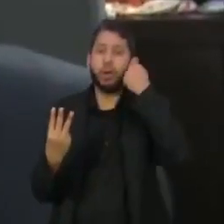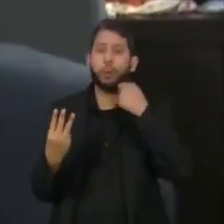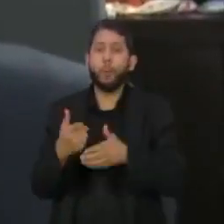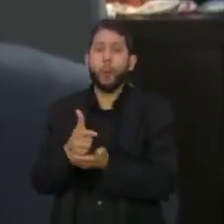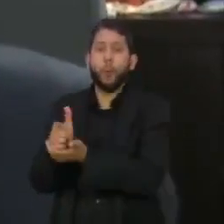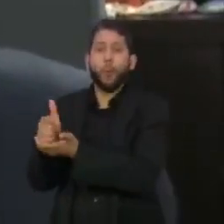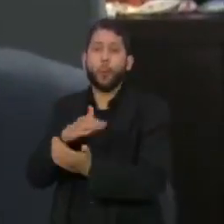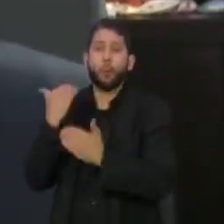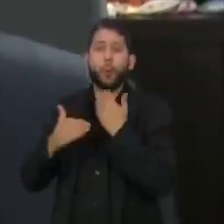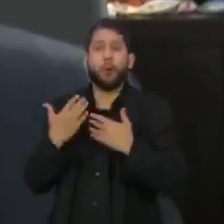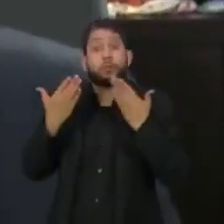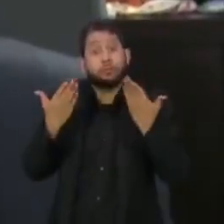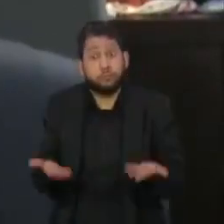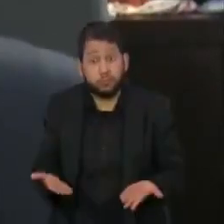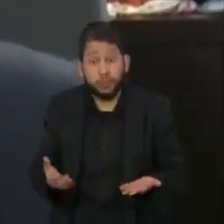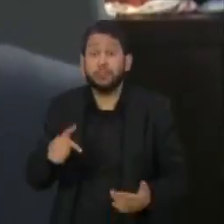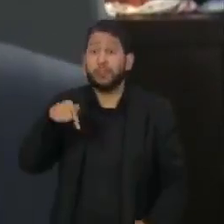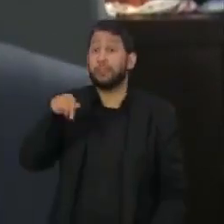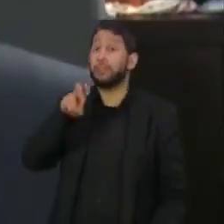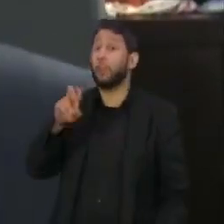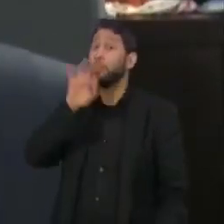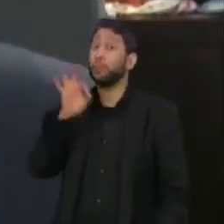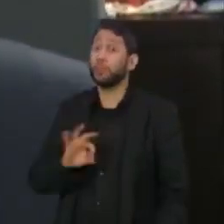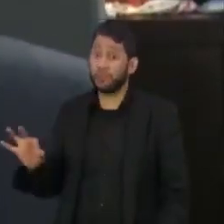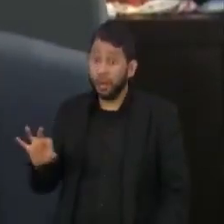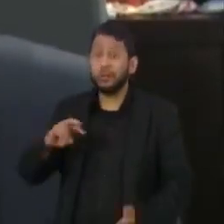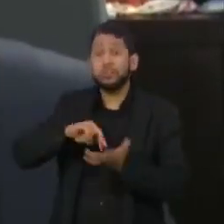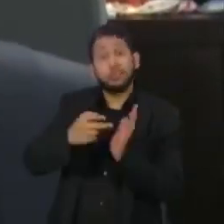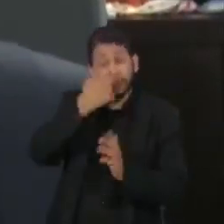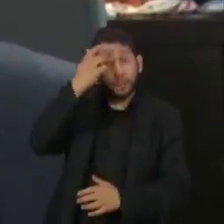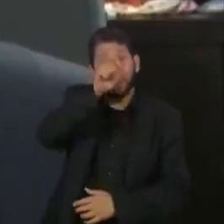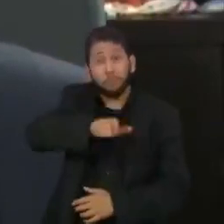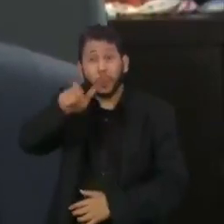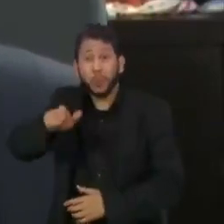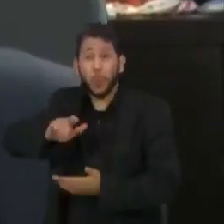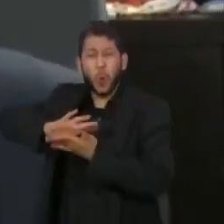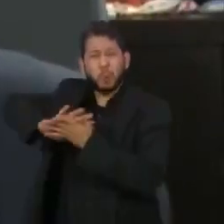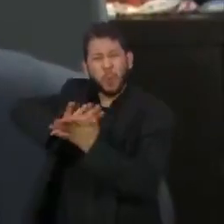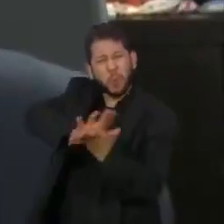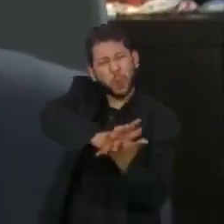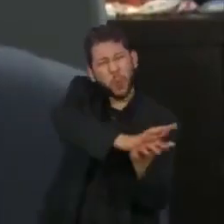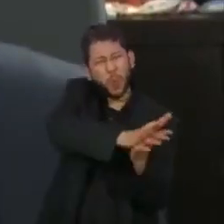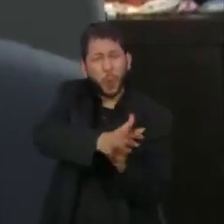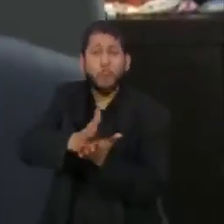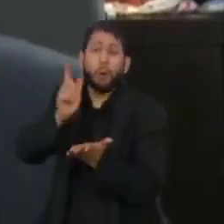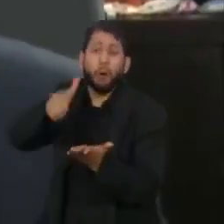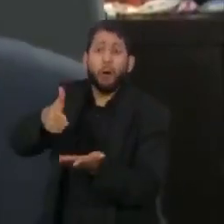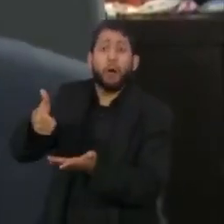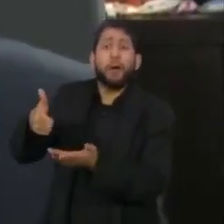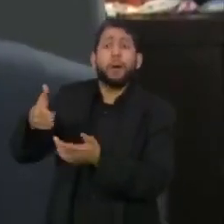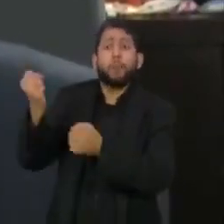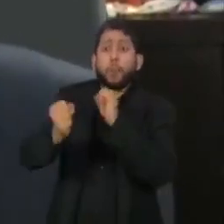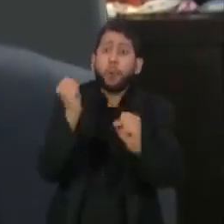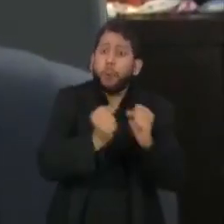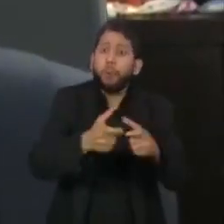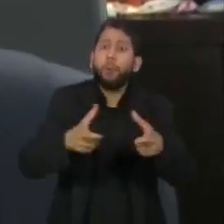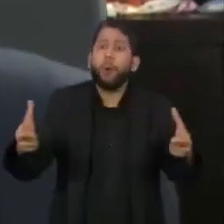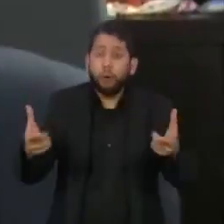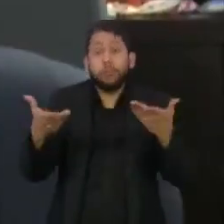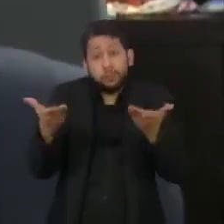significam um verdadeiro genocídio. Se fosse dentro dos fundamentos das